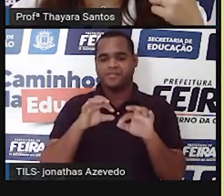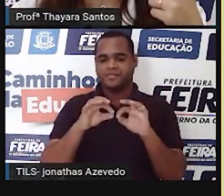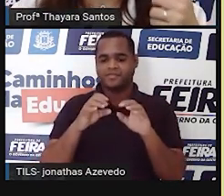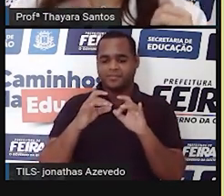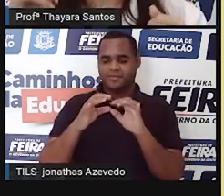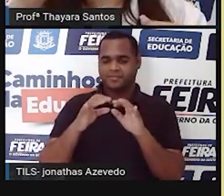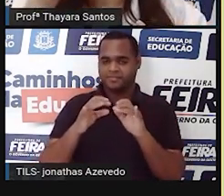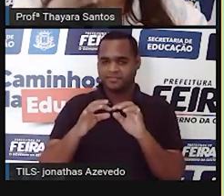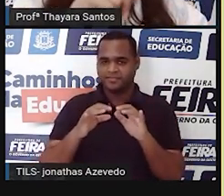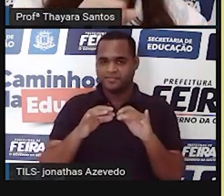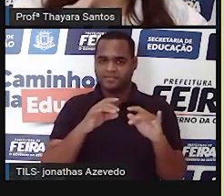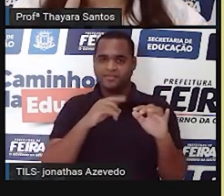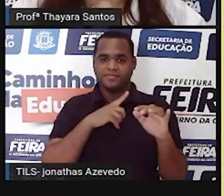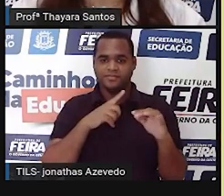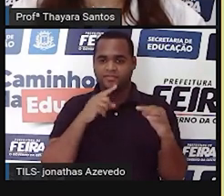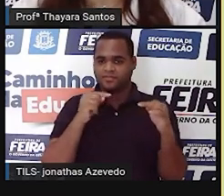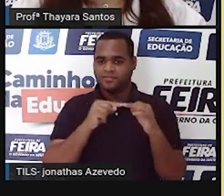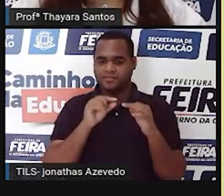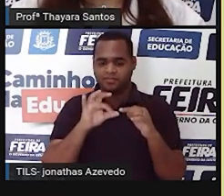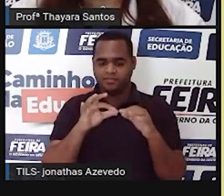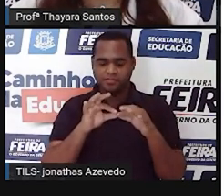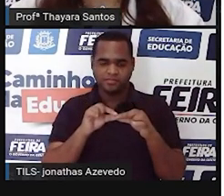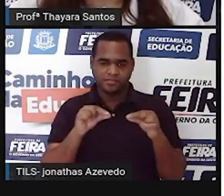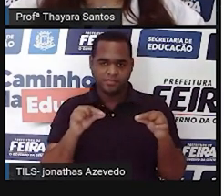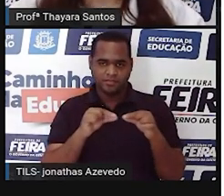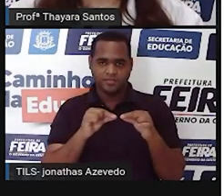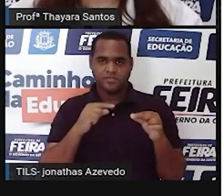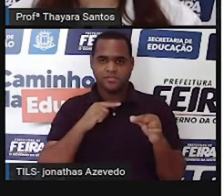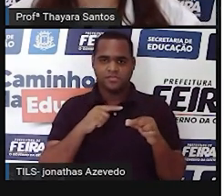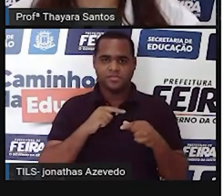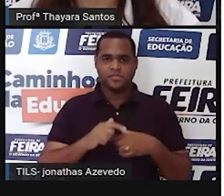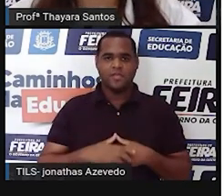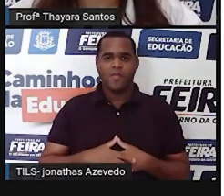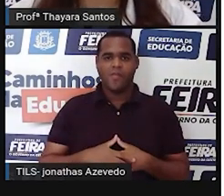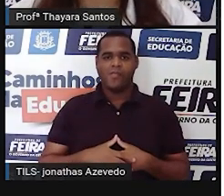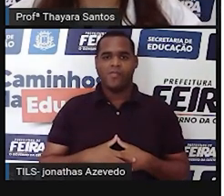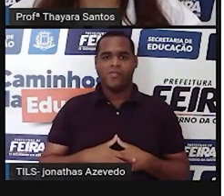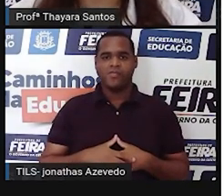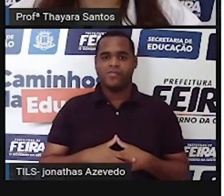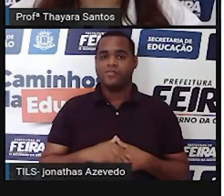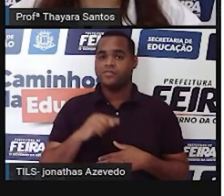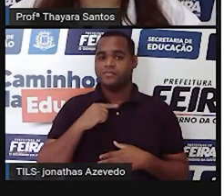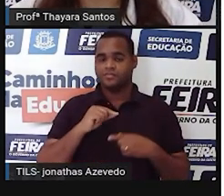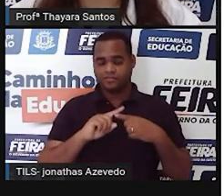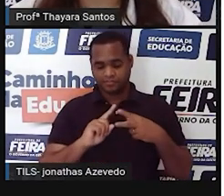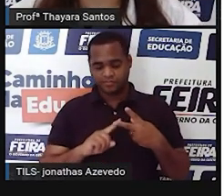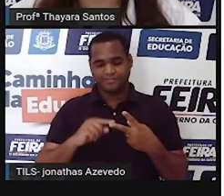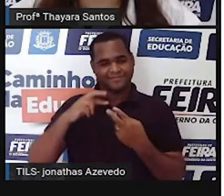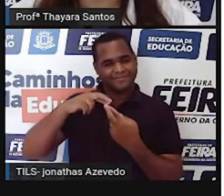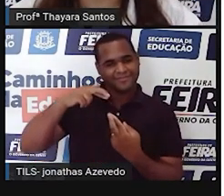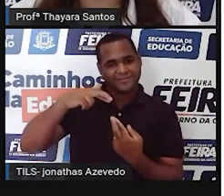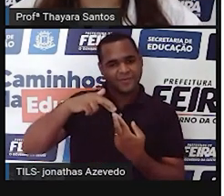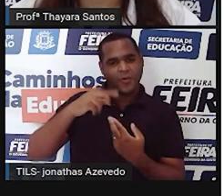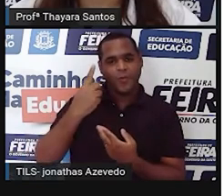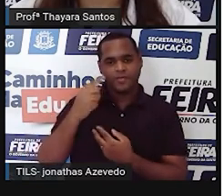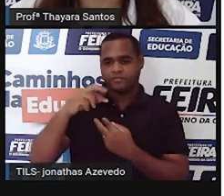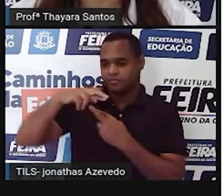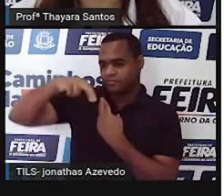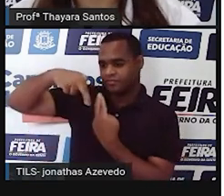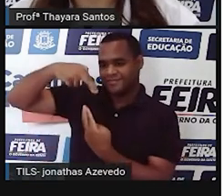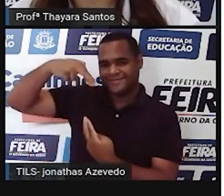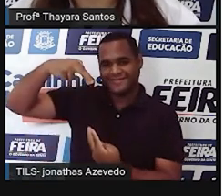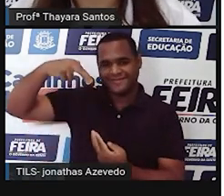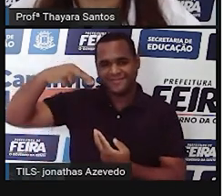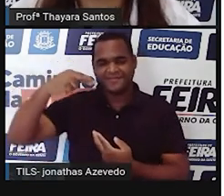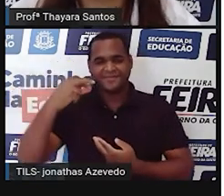No caso do RNA, só é uma fitazinha, como a gente viu antes. No caso do DNA, são duas fitas, e aqui no meio dessas fitas tem